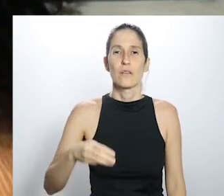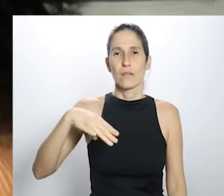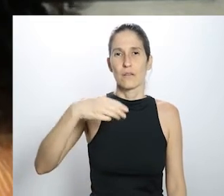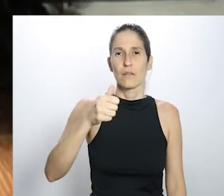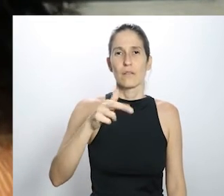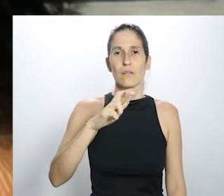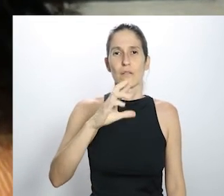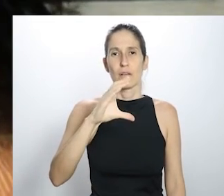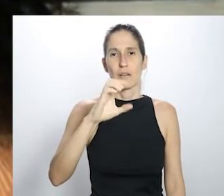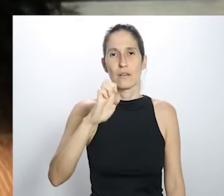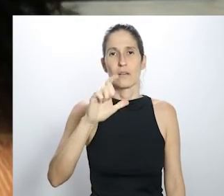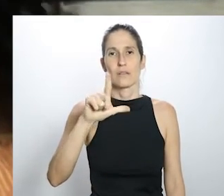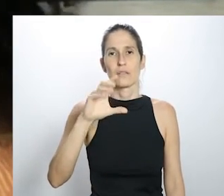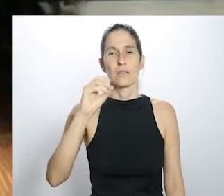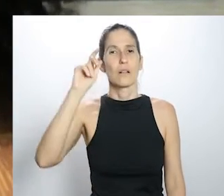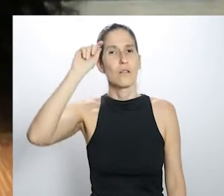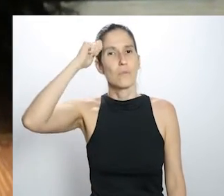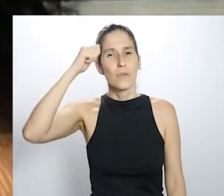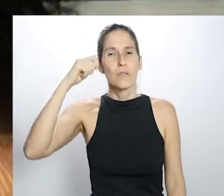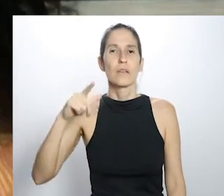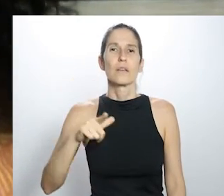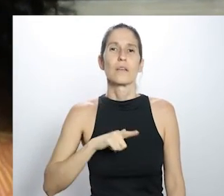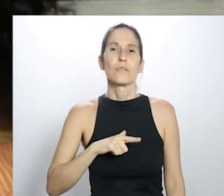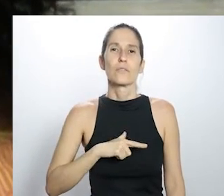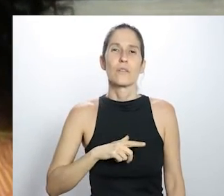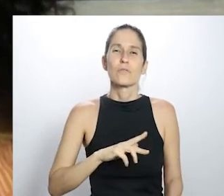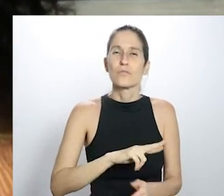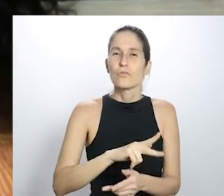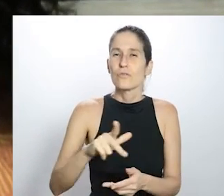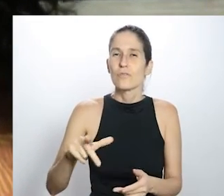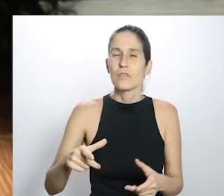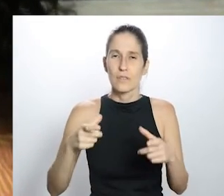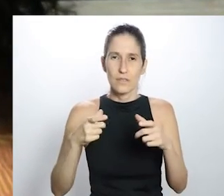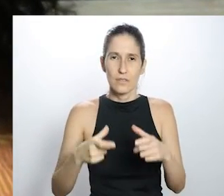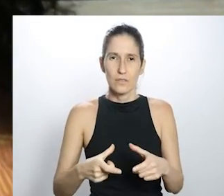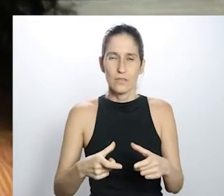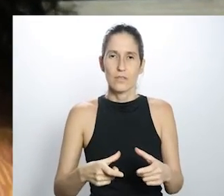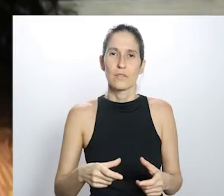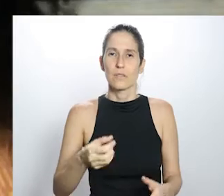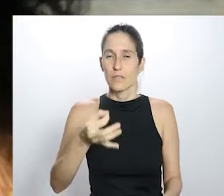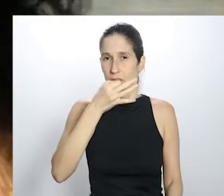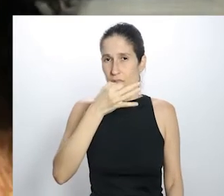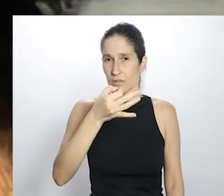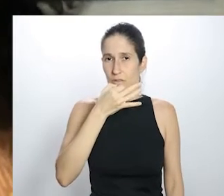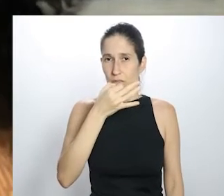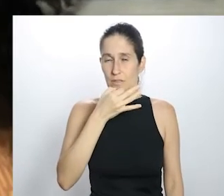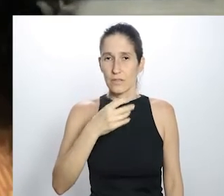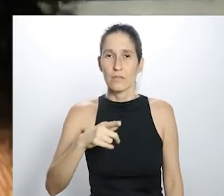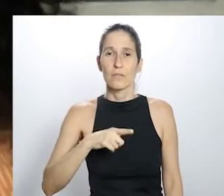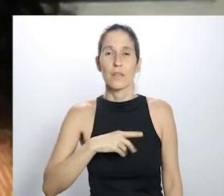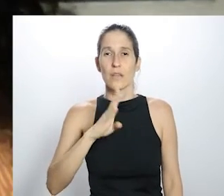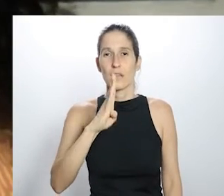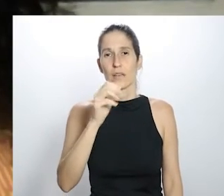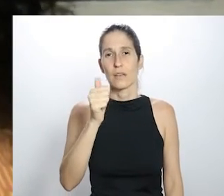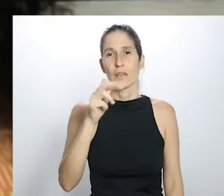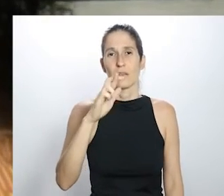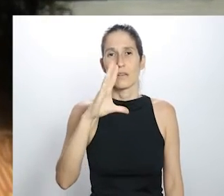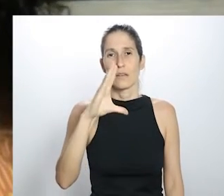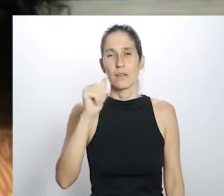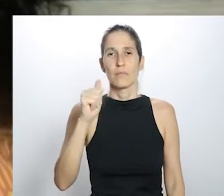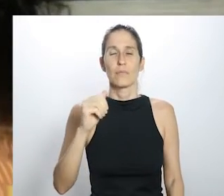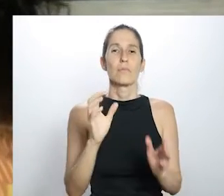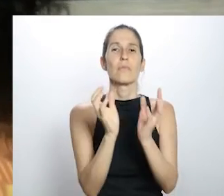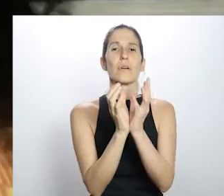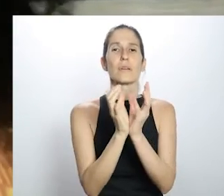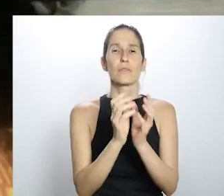acabou, vai lançar logo mais. Tem um disco novo do Ponto BR, o disco da Mestra Graça Reis. A Barca está produzindo um disco novo também.